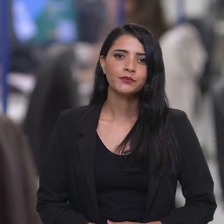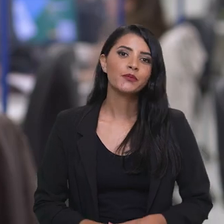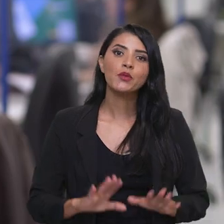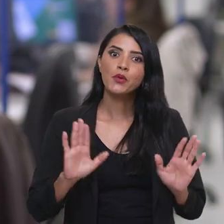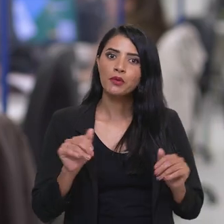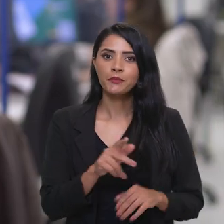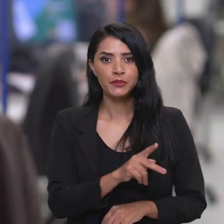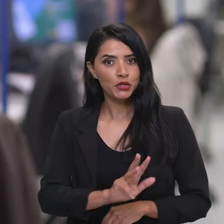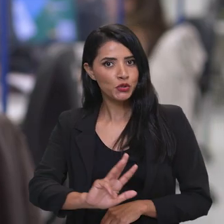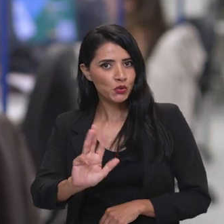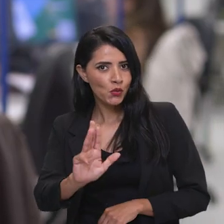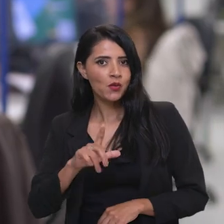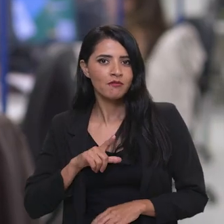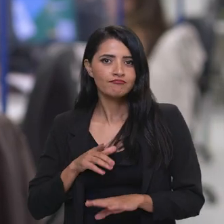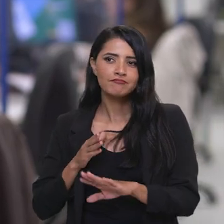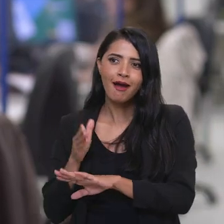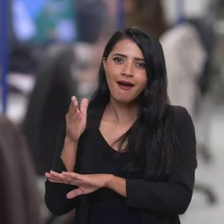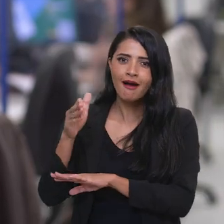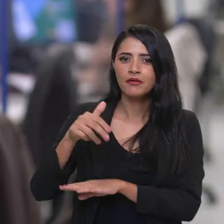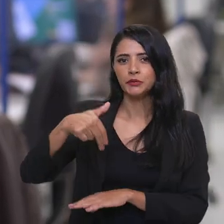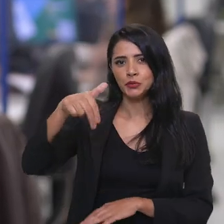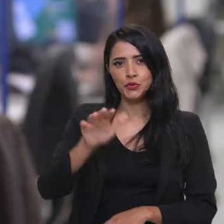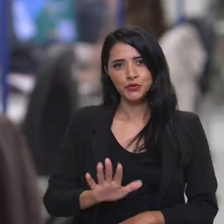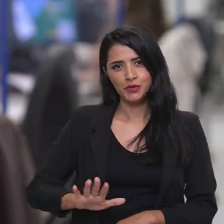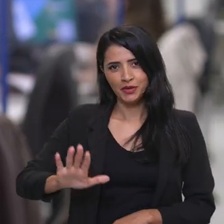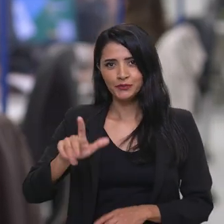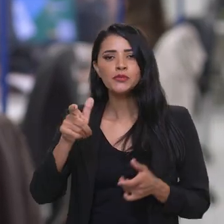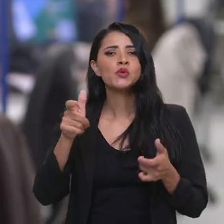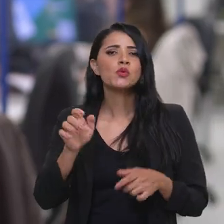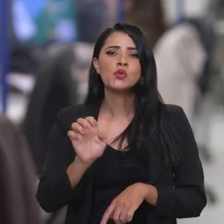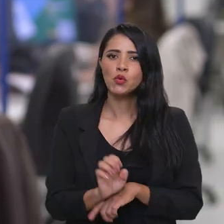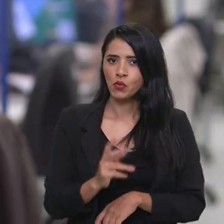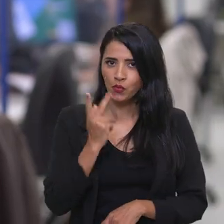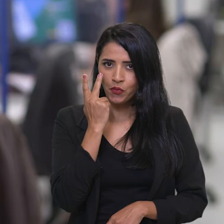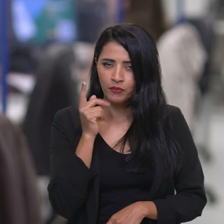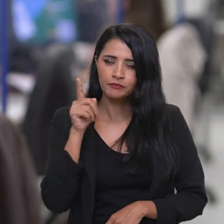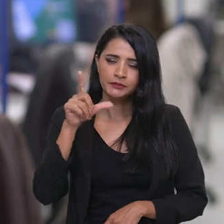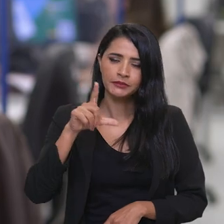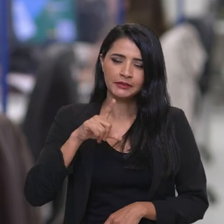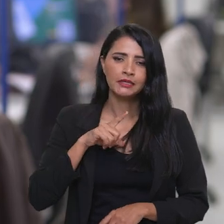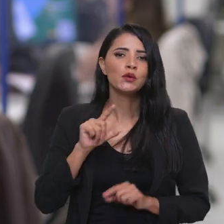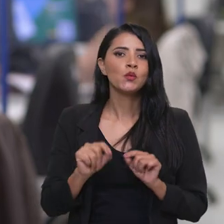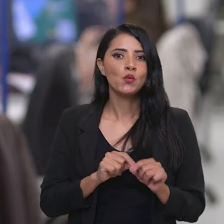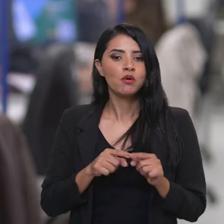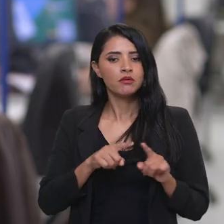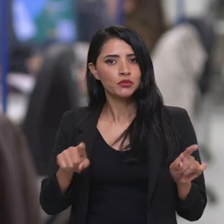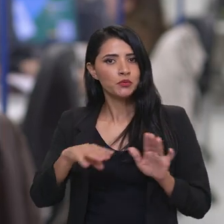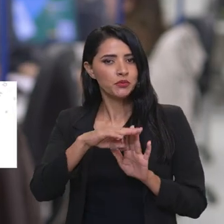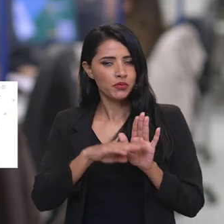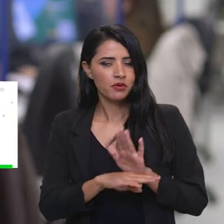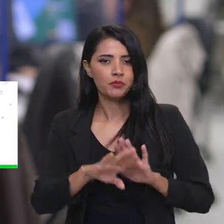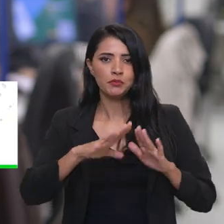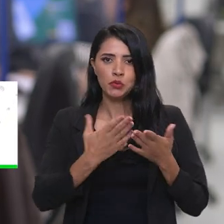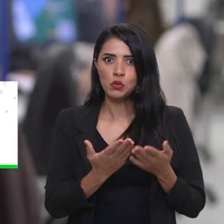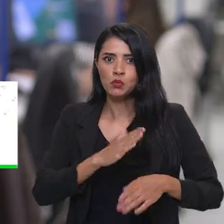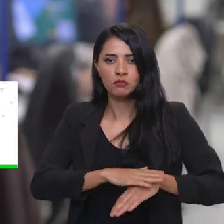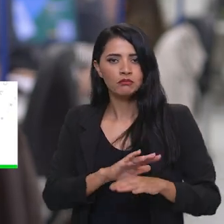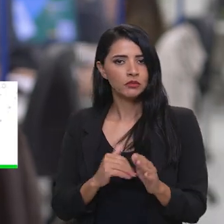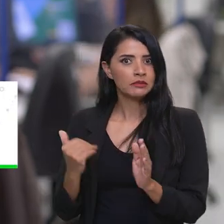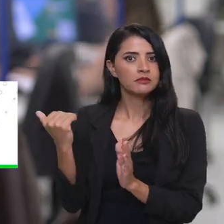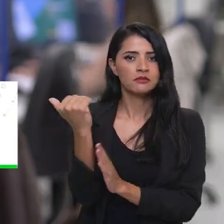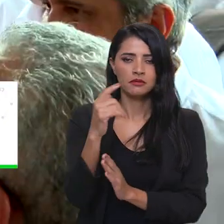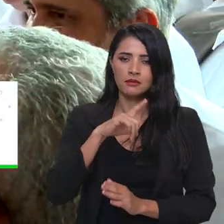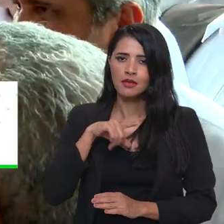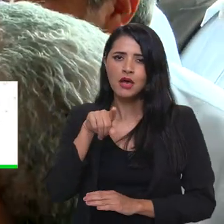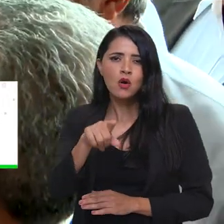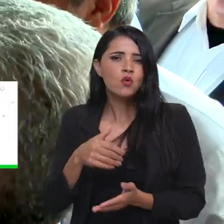Olá! O presidente Lula cumpre a agenda hoje pelo Nordeste. Em Fortaleza, no Ceará, ele lançou o programa Escolas de Tempo